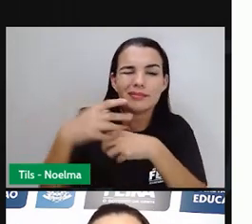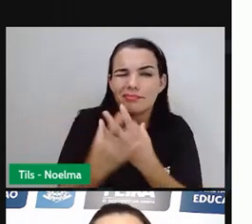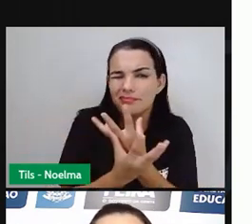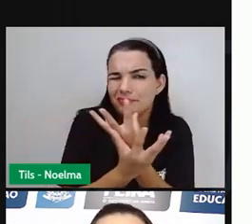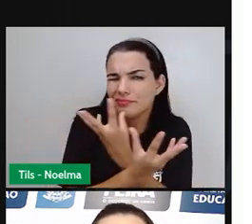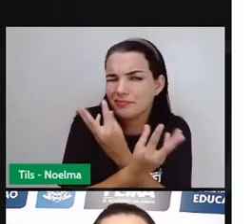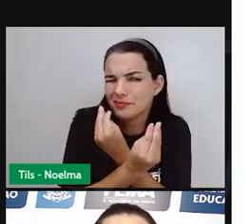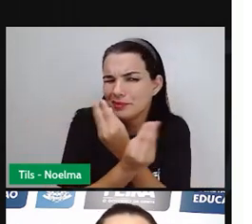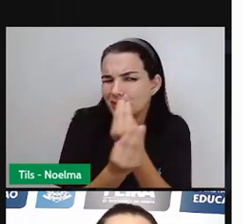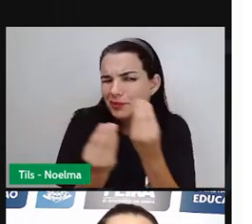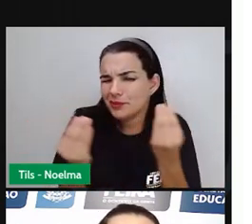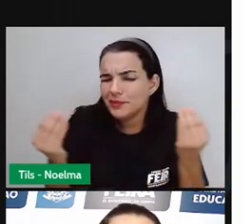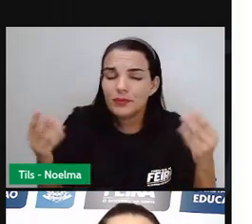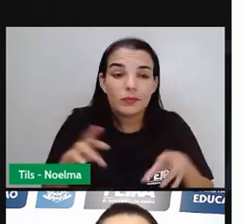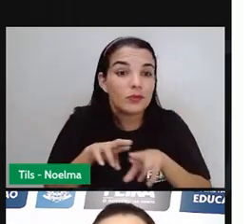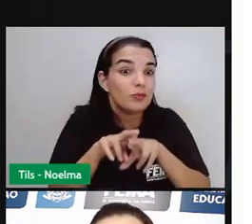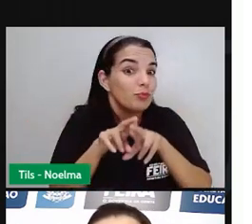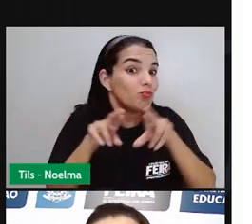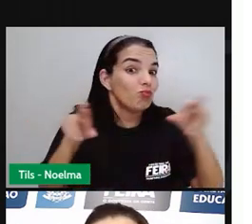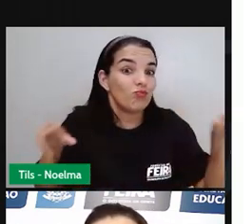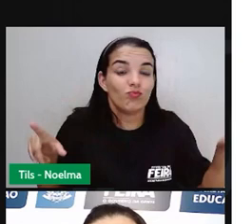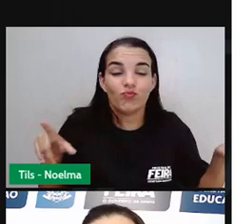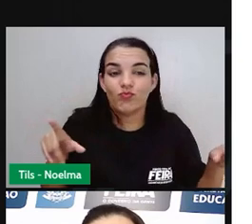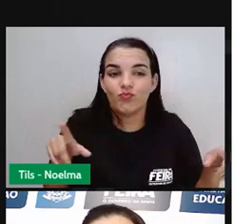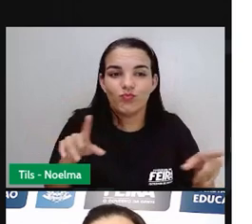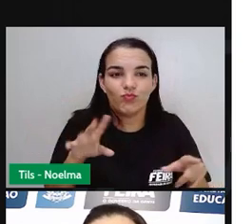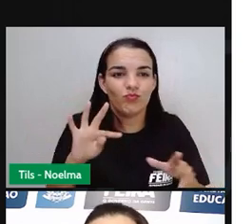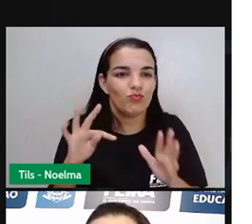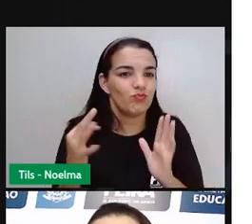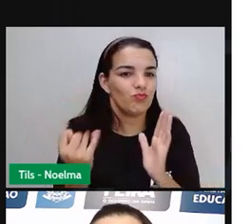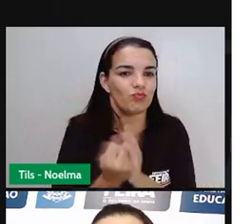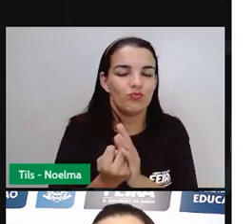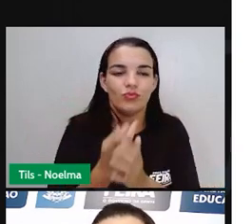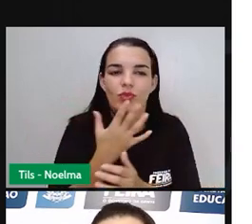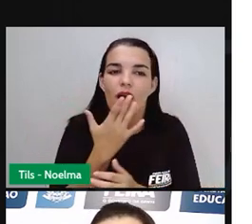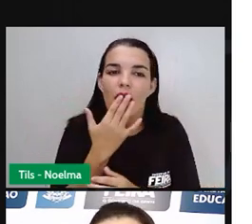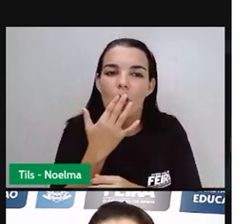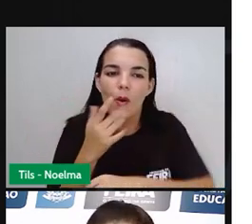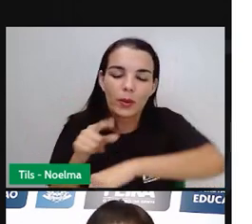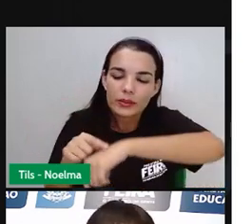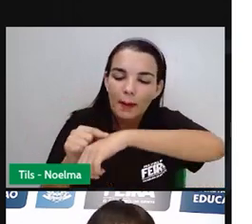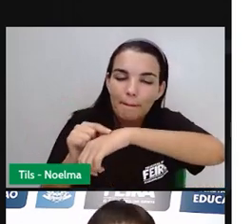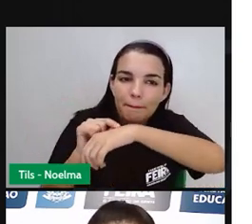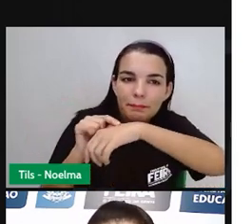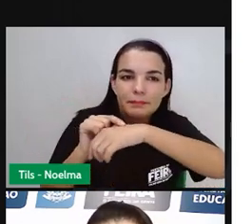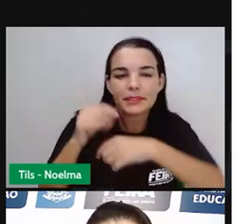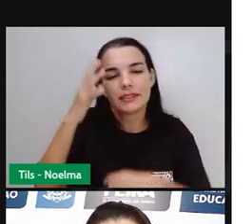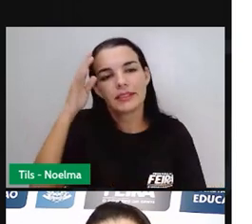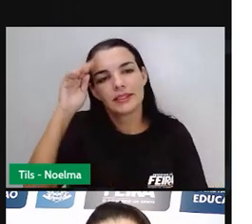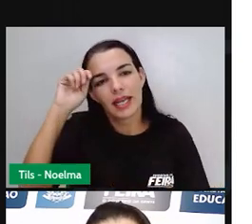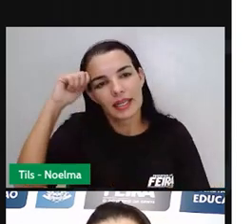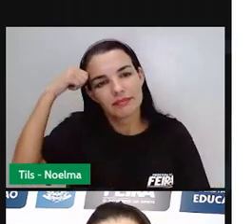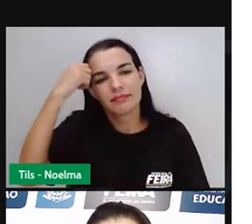cultura que foi construída a partir de várias outras culturas trazidas aí a partir dos imigrantes.